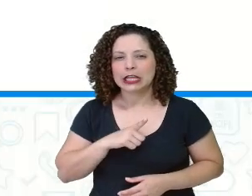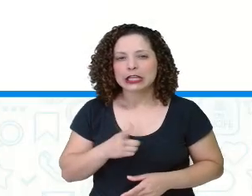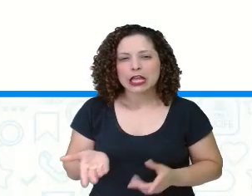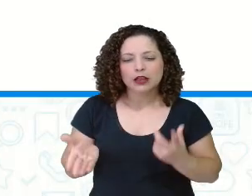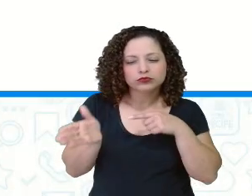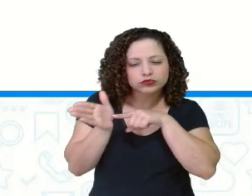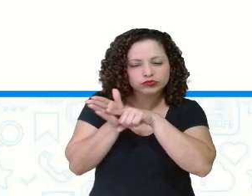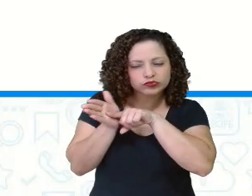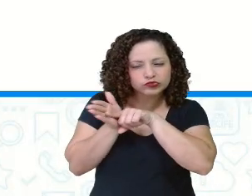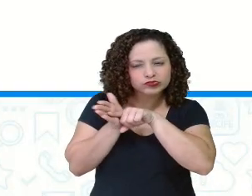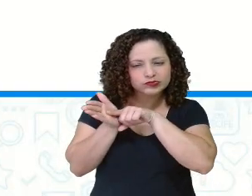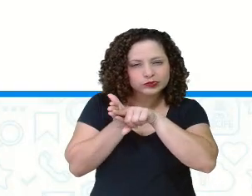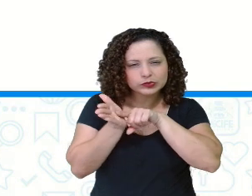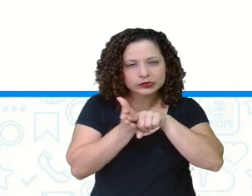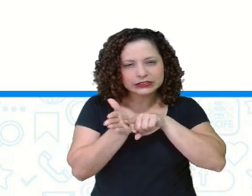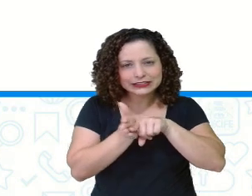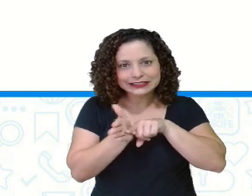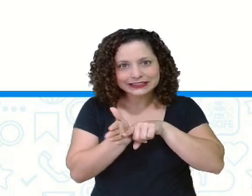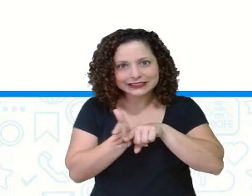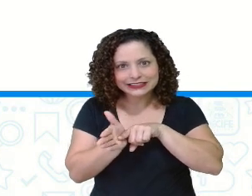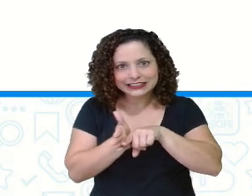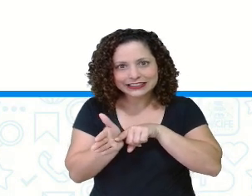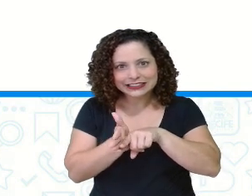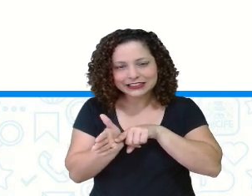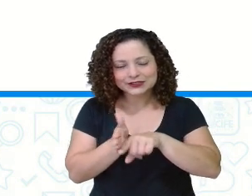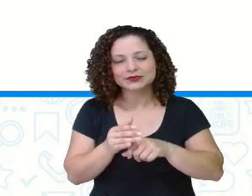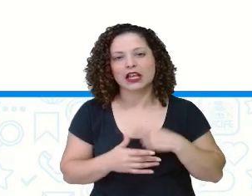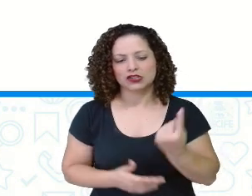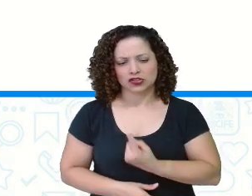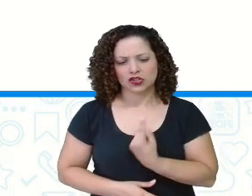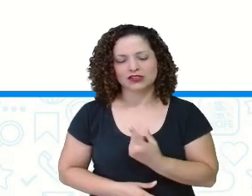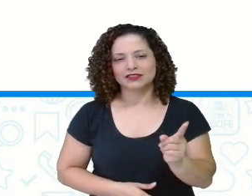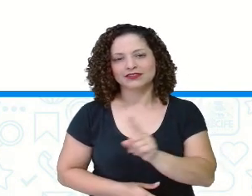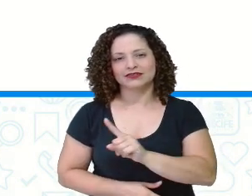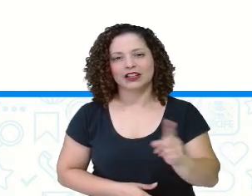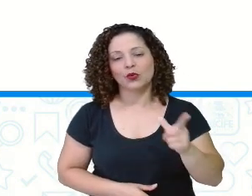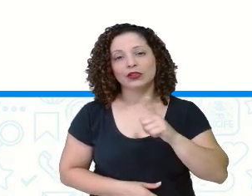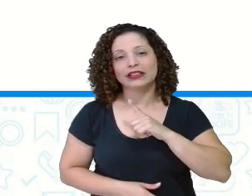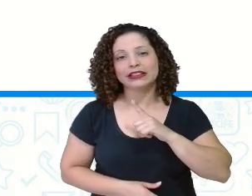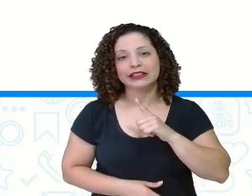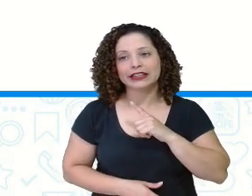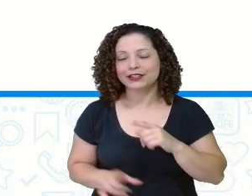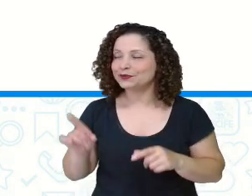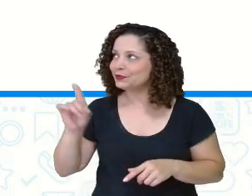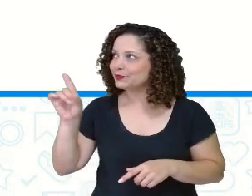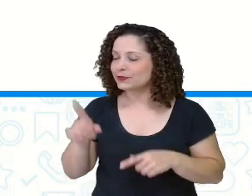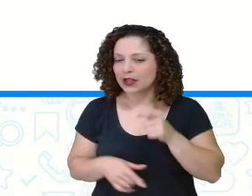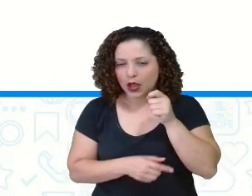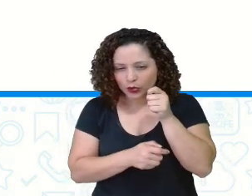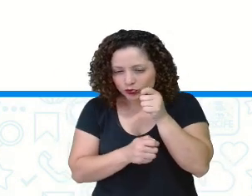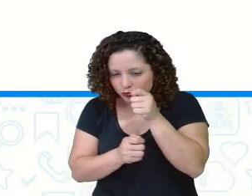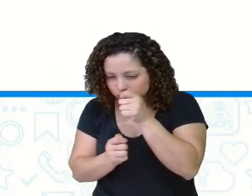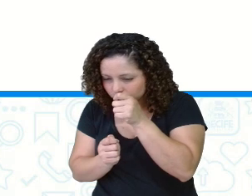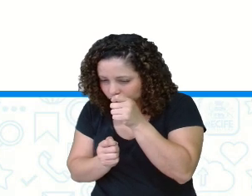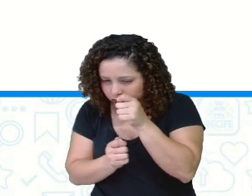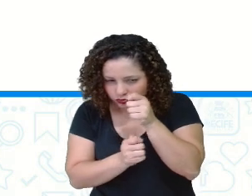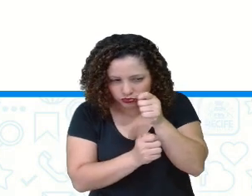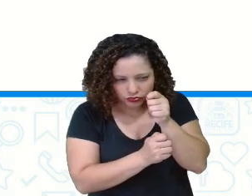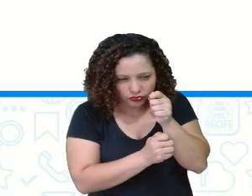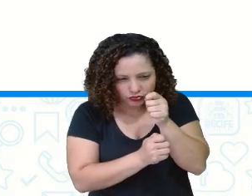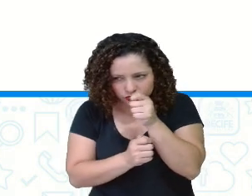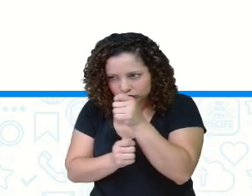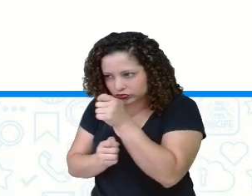não pode fazer sozinho, não é? Essa observação. Então, eu trouxe um detetive para prestar bem atenção,